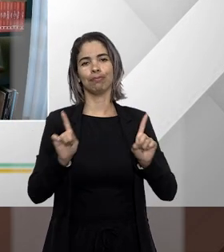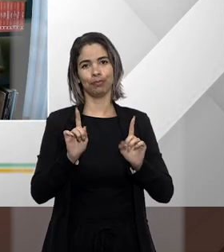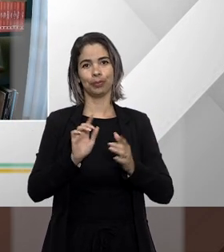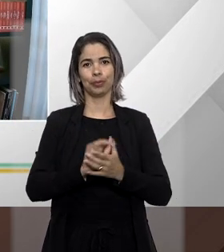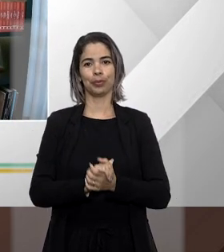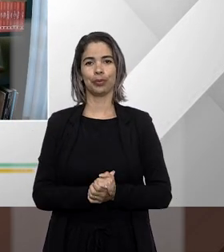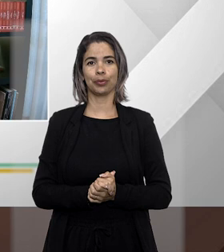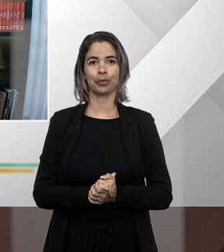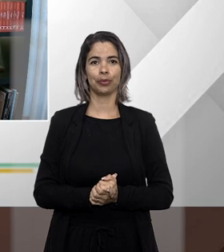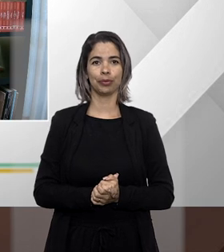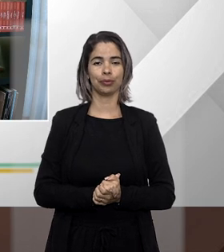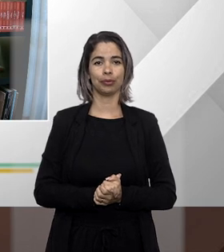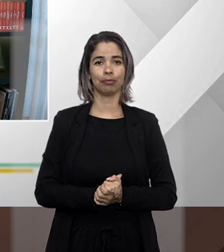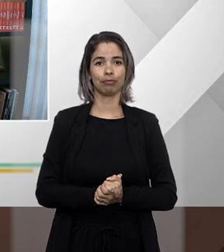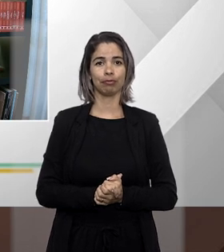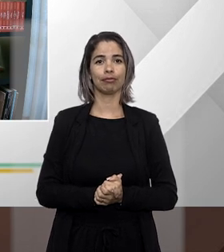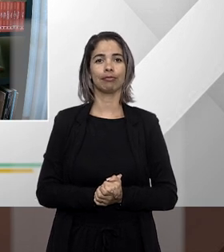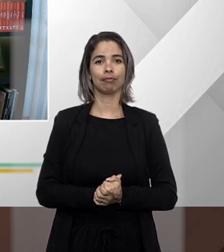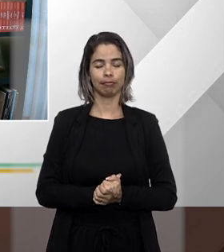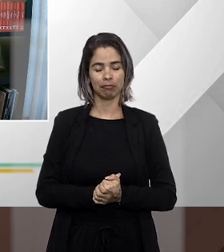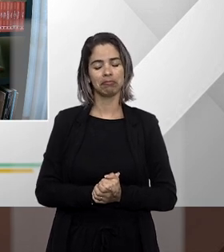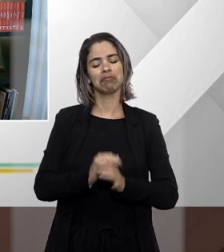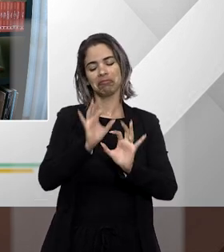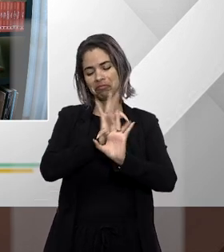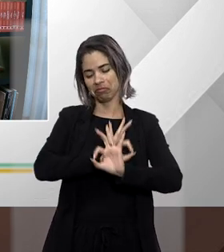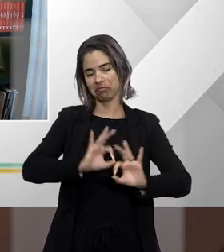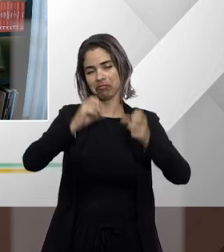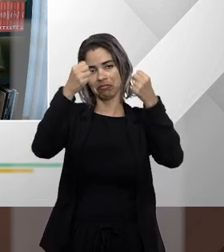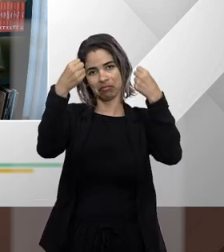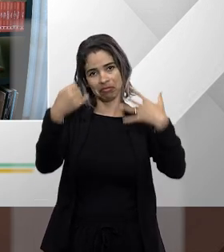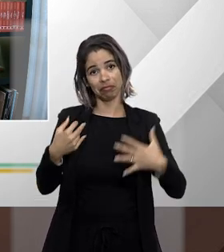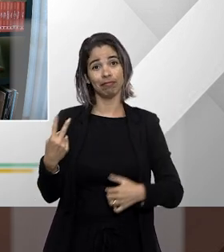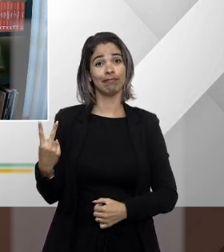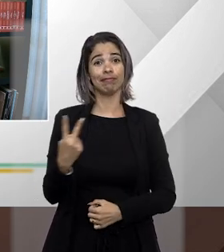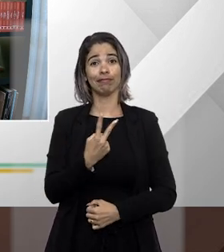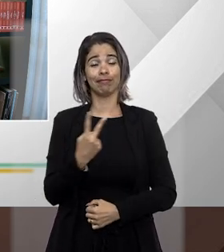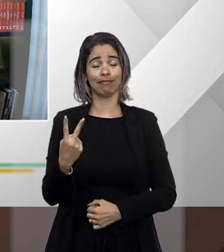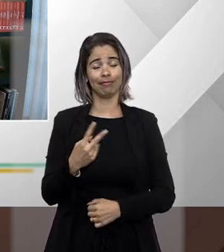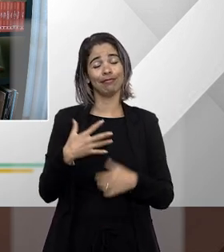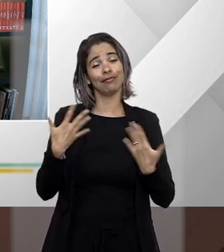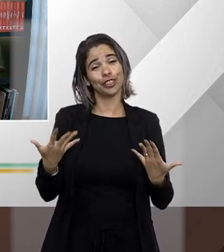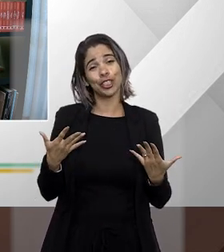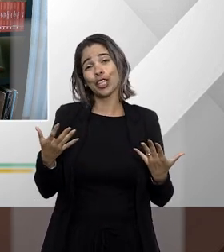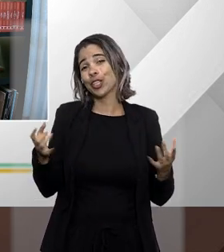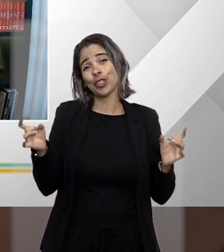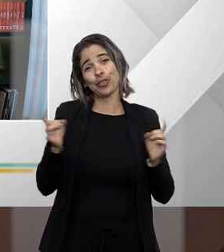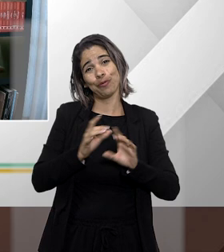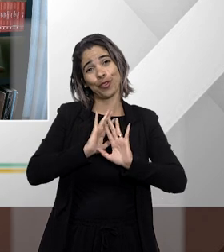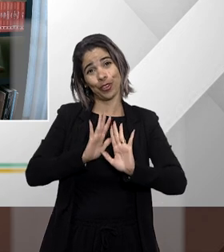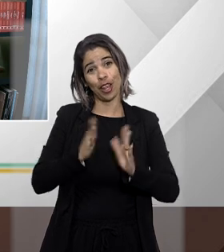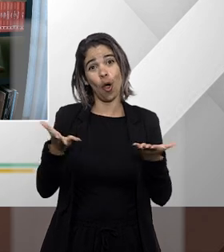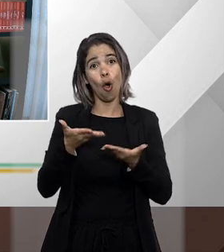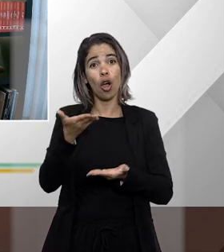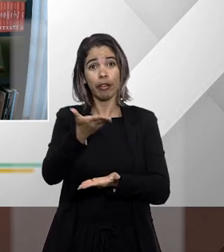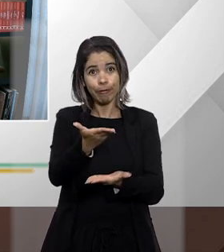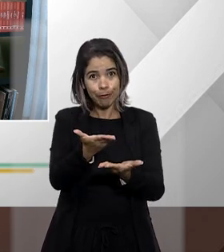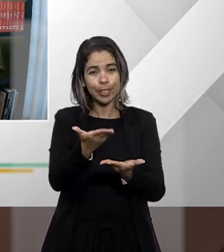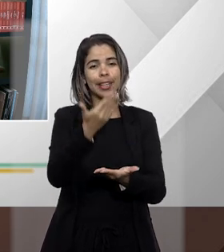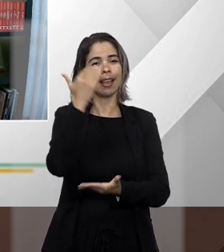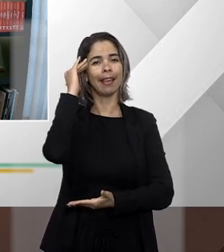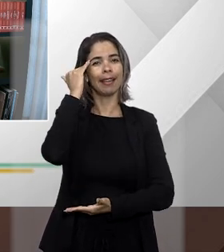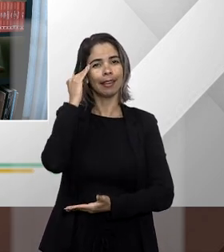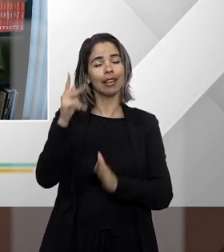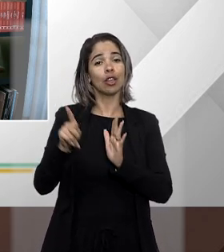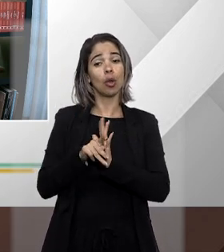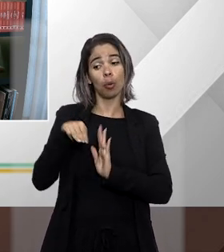excelentes explicações de ambos e a gente vai ficando por aqui hoje você entendeu direito sobre mandado de segurança que foi o